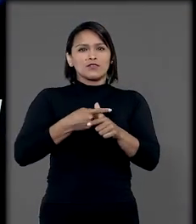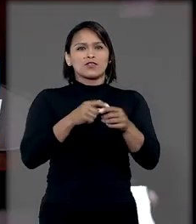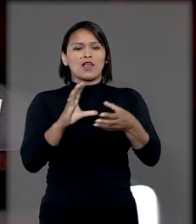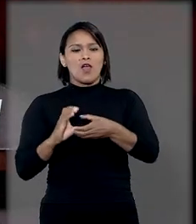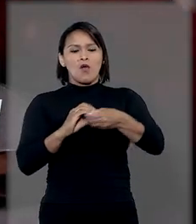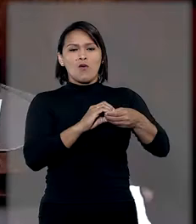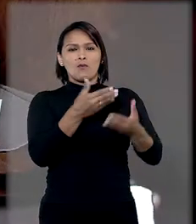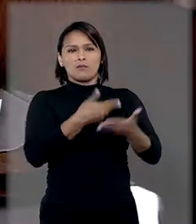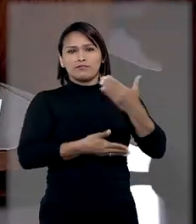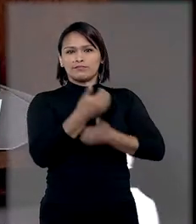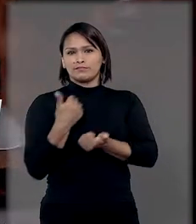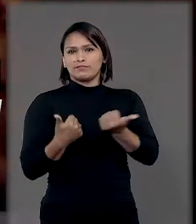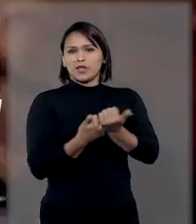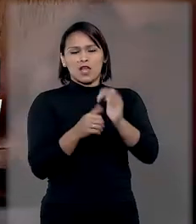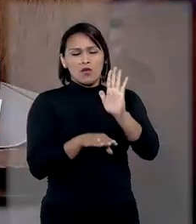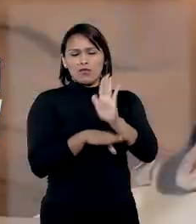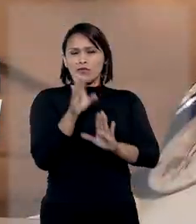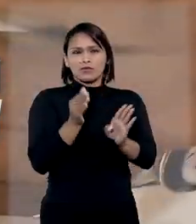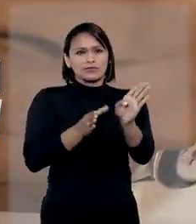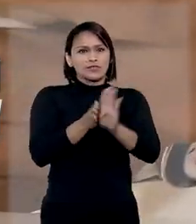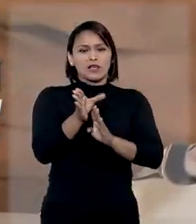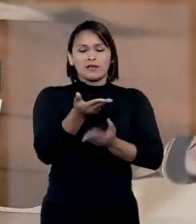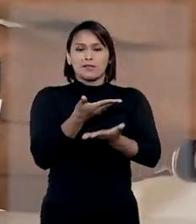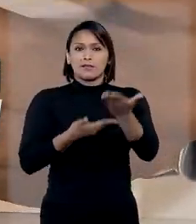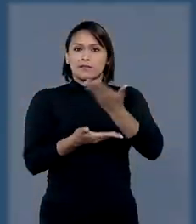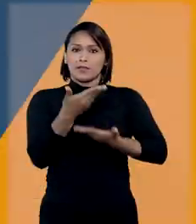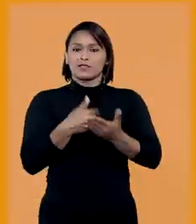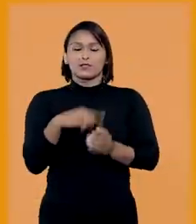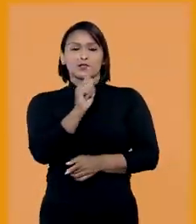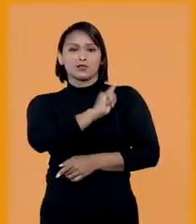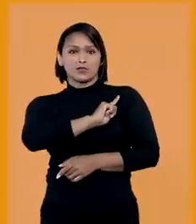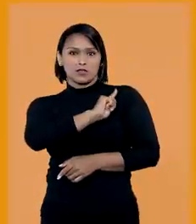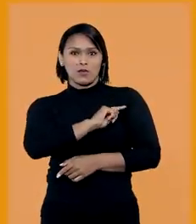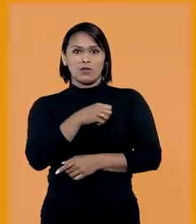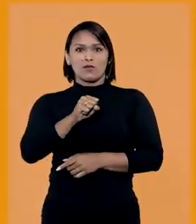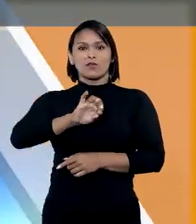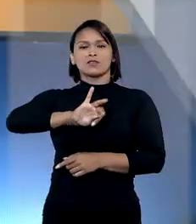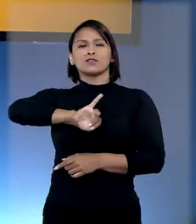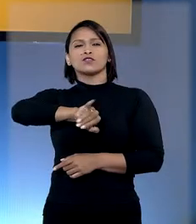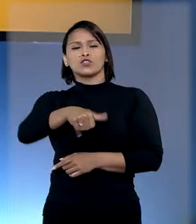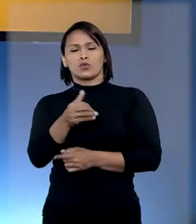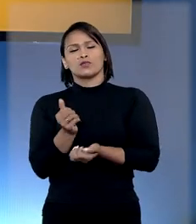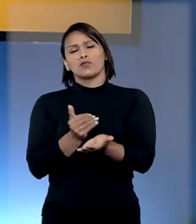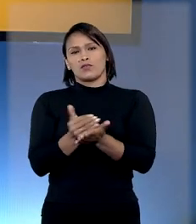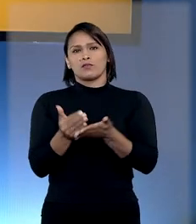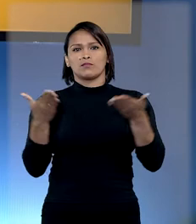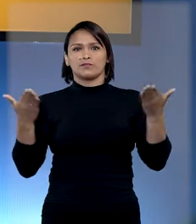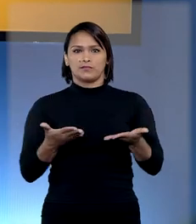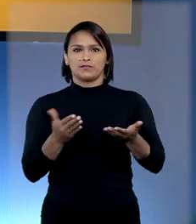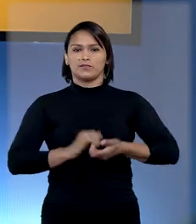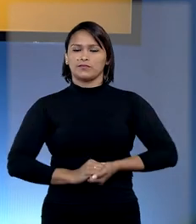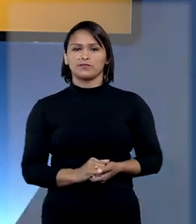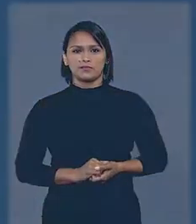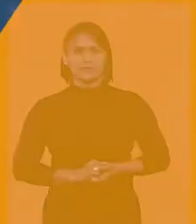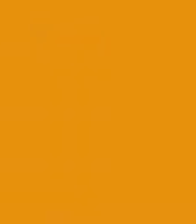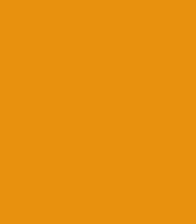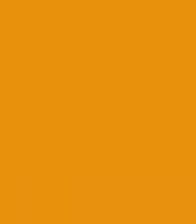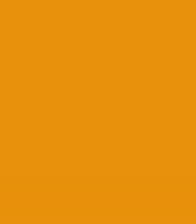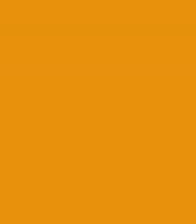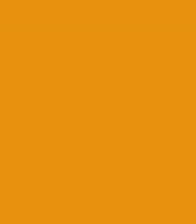cooperativa não alcança conselheiro que não participou da gestão. O STJ Notícias começa agora.